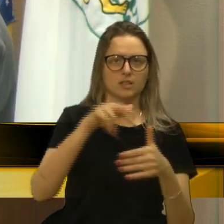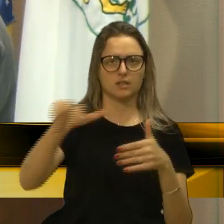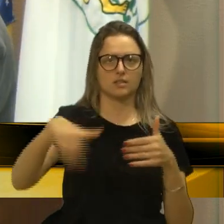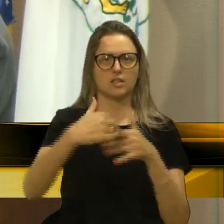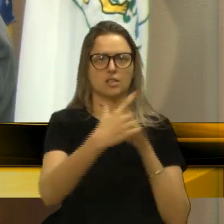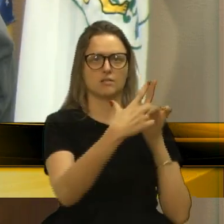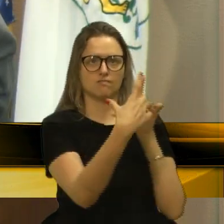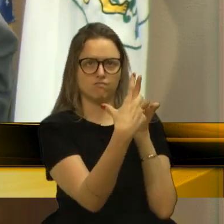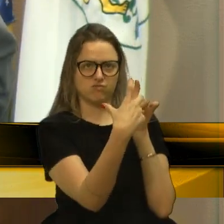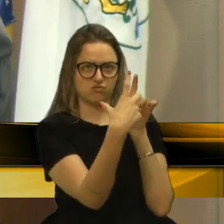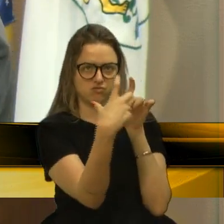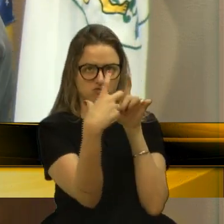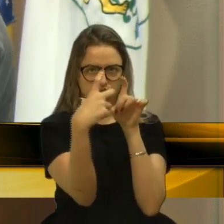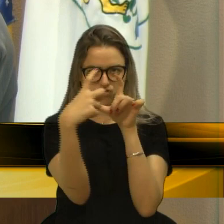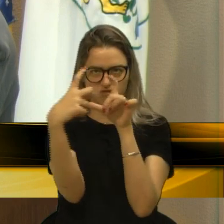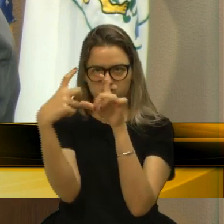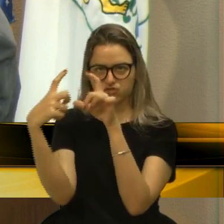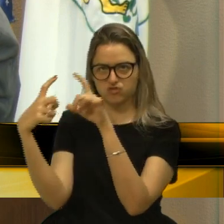caçador ali com sniper.